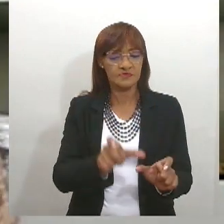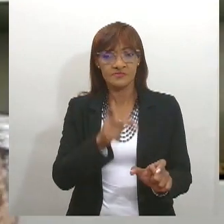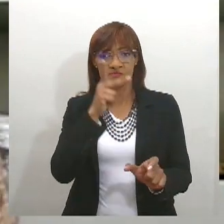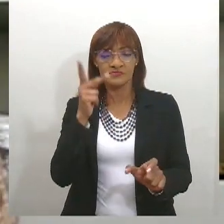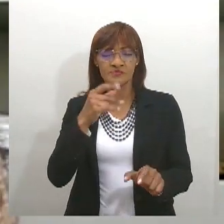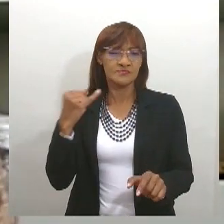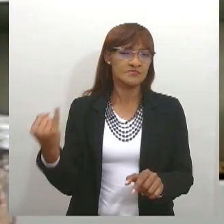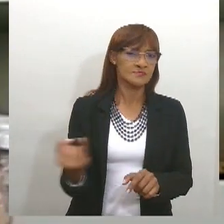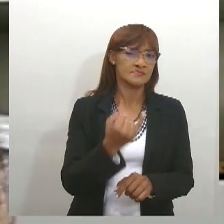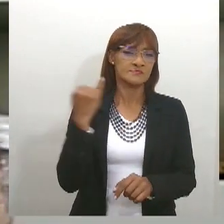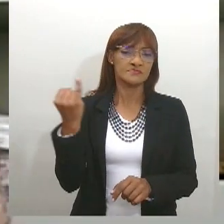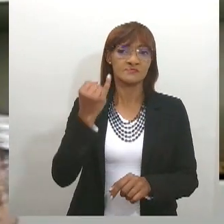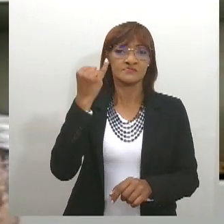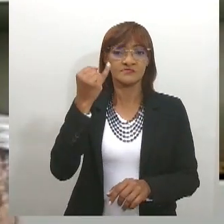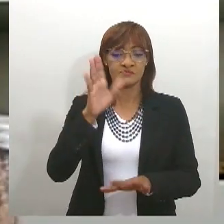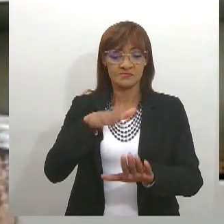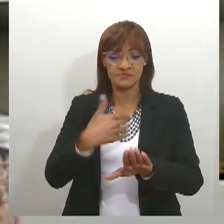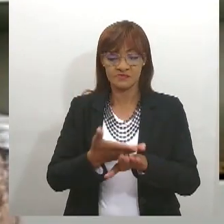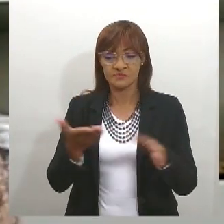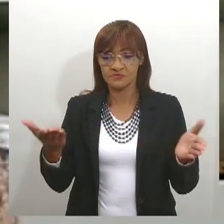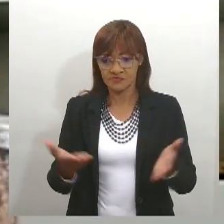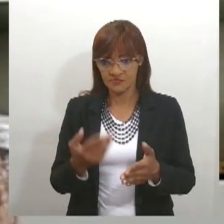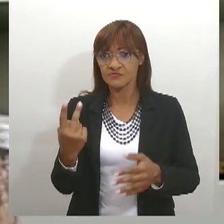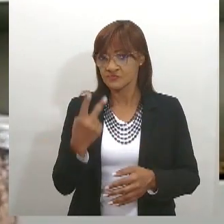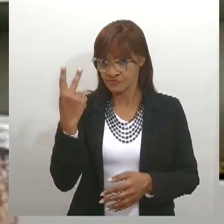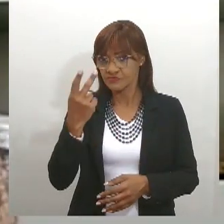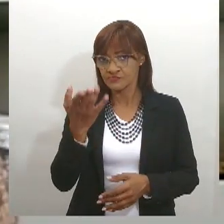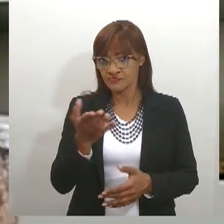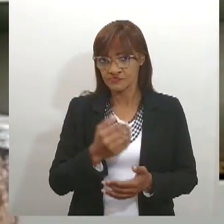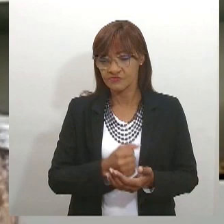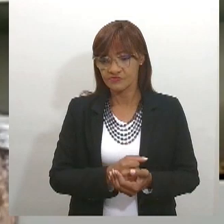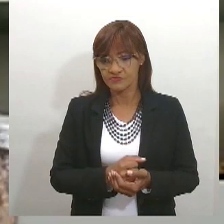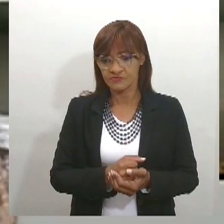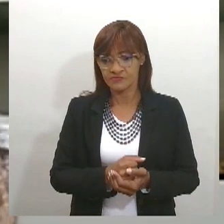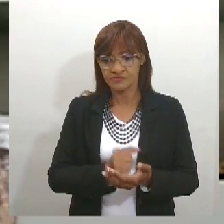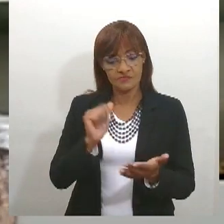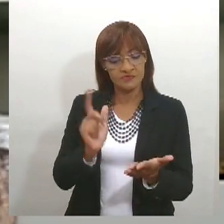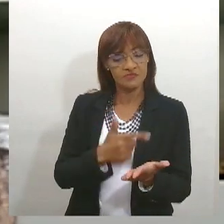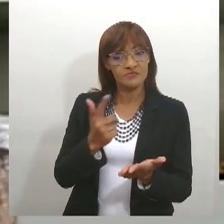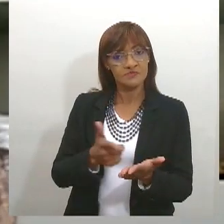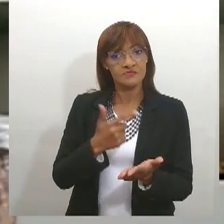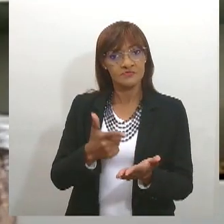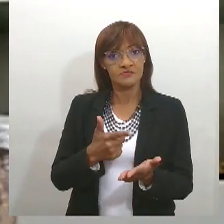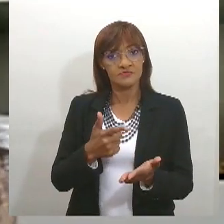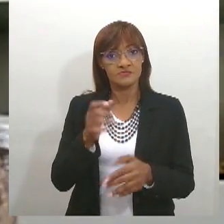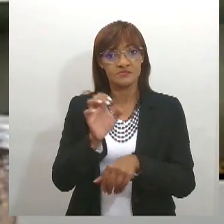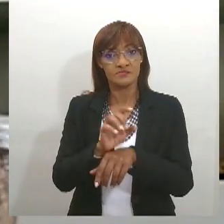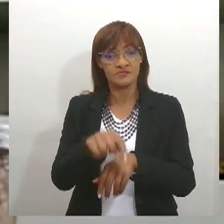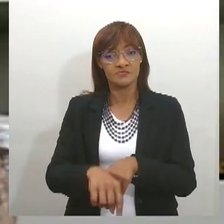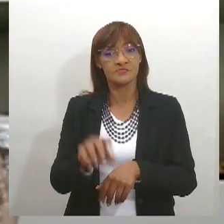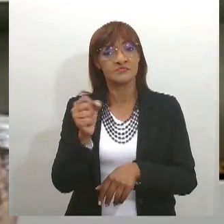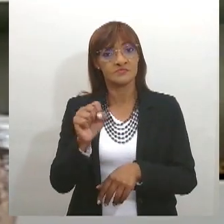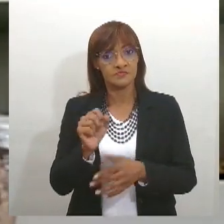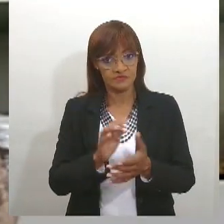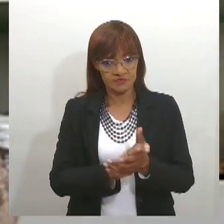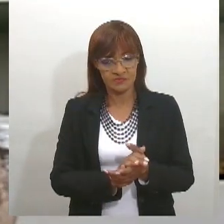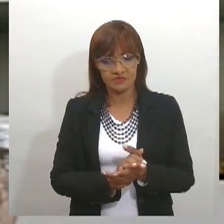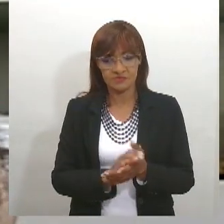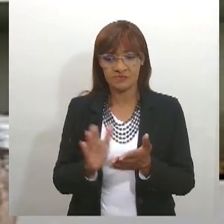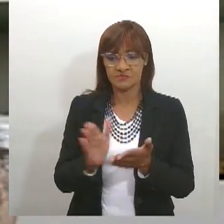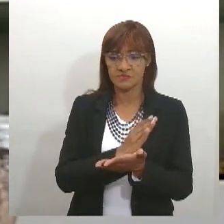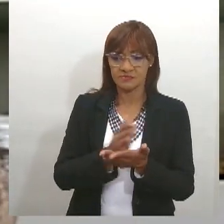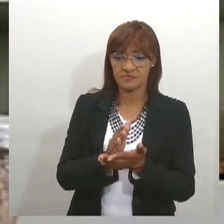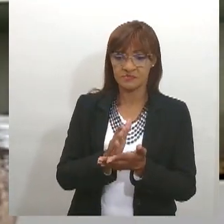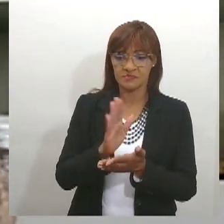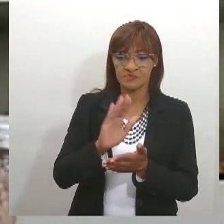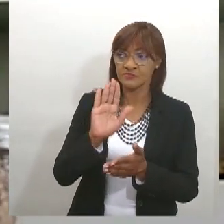porque eles são imortalizados através de suas obras para o Estado de Sergipe. Mesmo estando fora, mesmo morrendo fora, é natural,